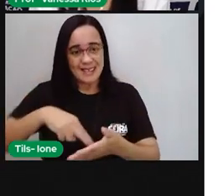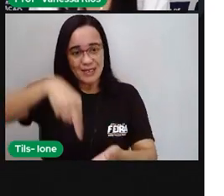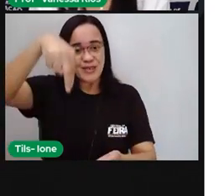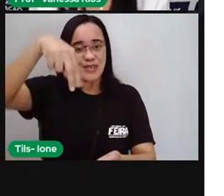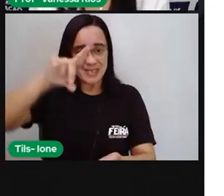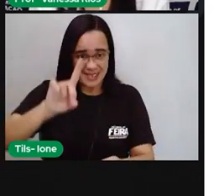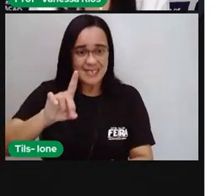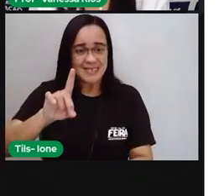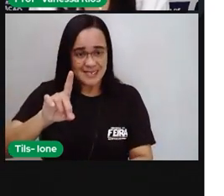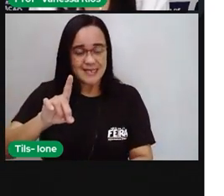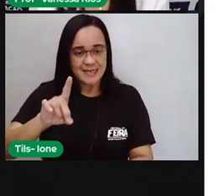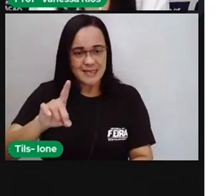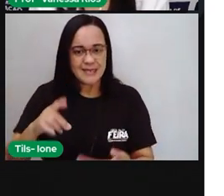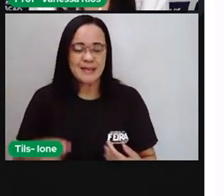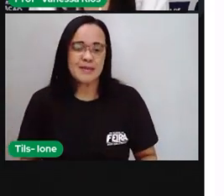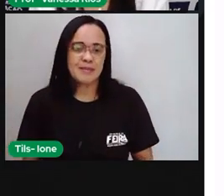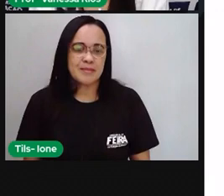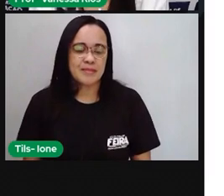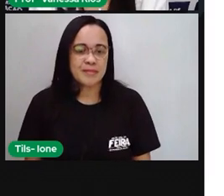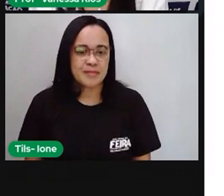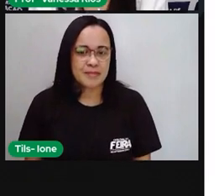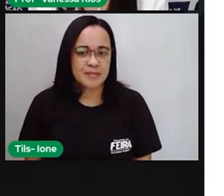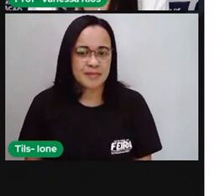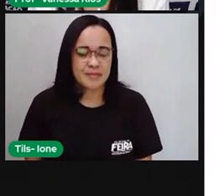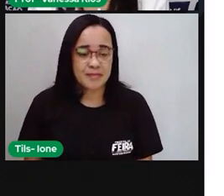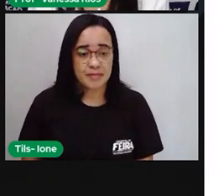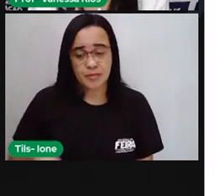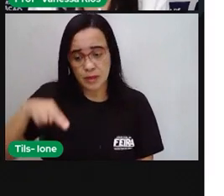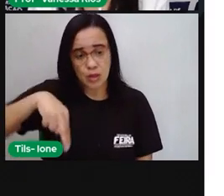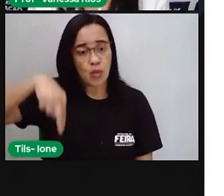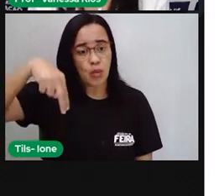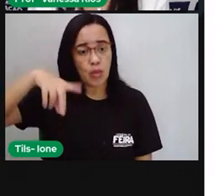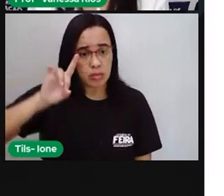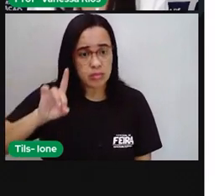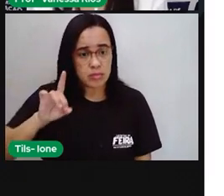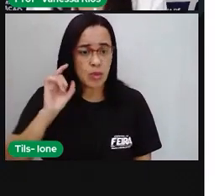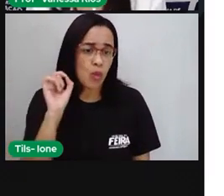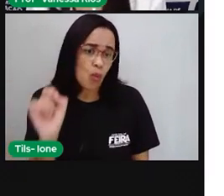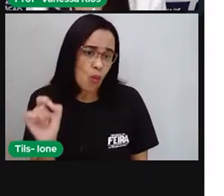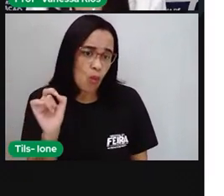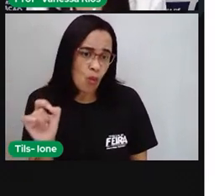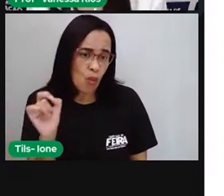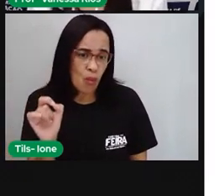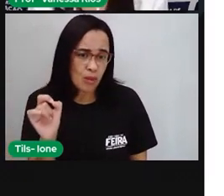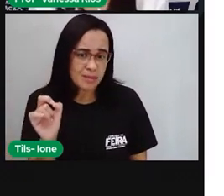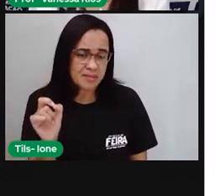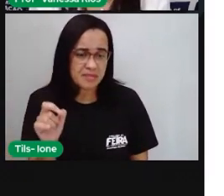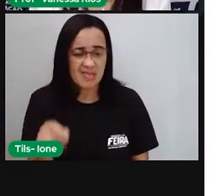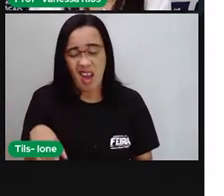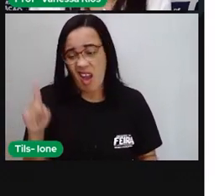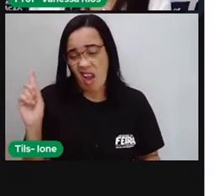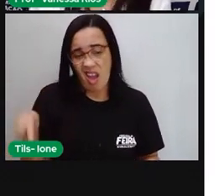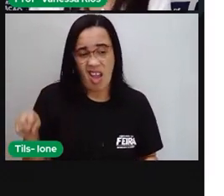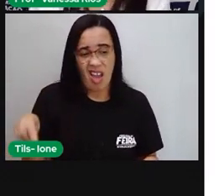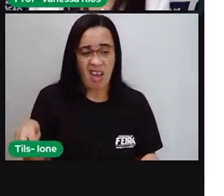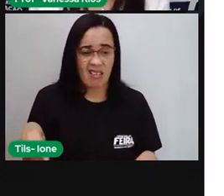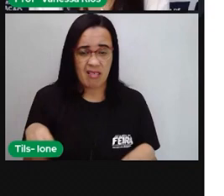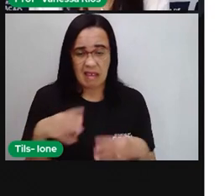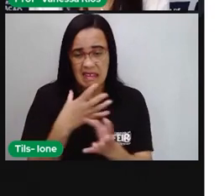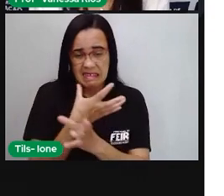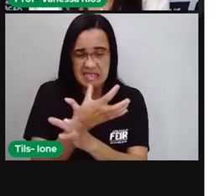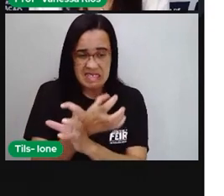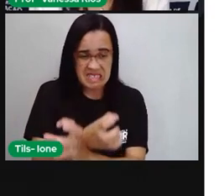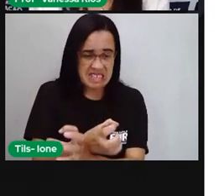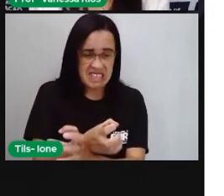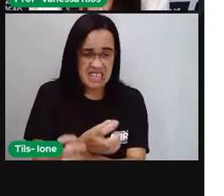fala aí de que o nordeste é um lugar de seca, é um lugar de sofrimento, mas a gente